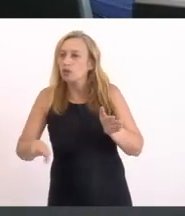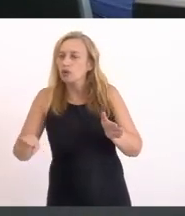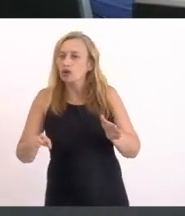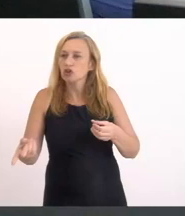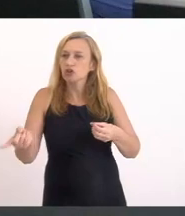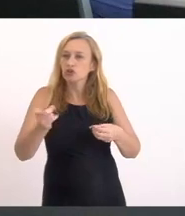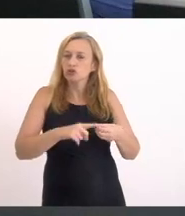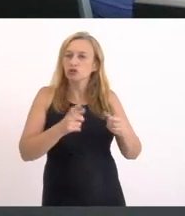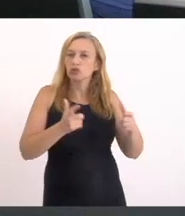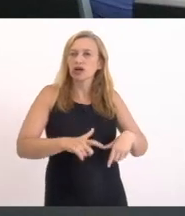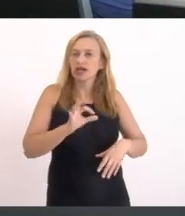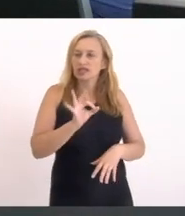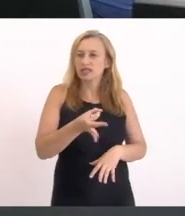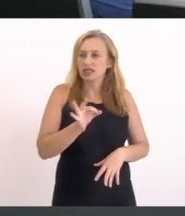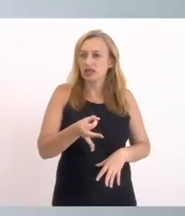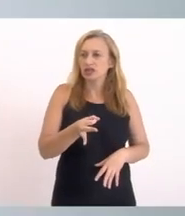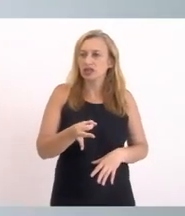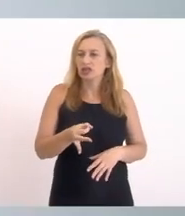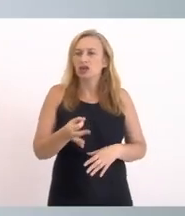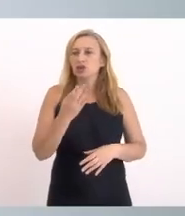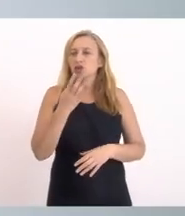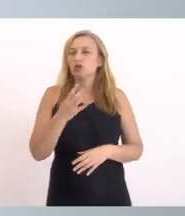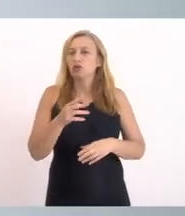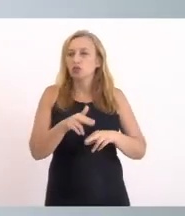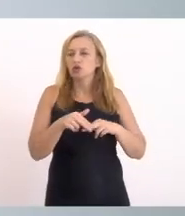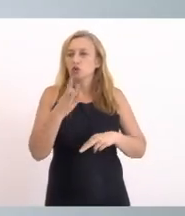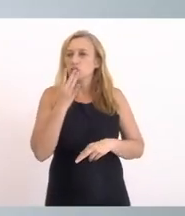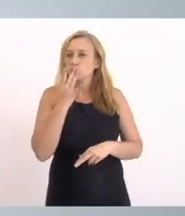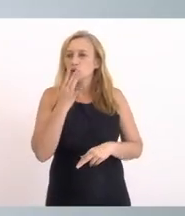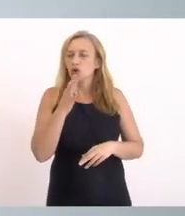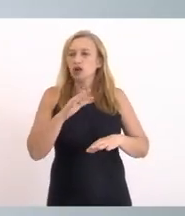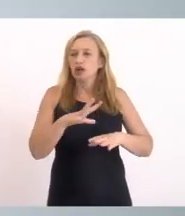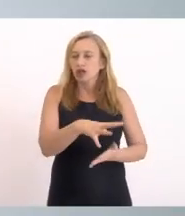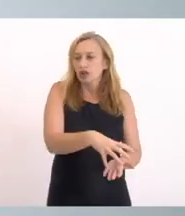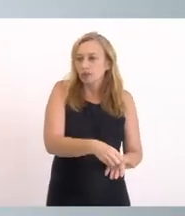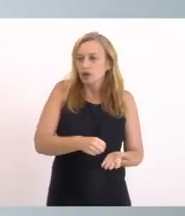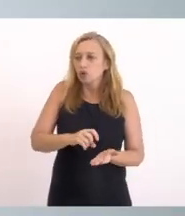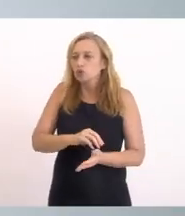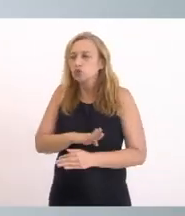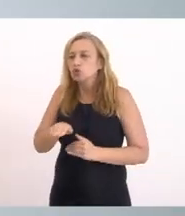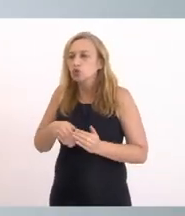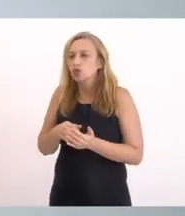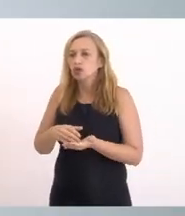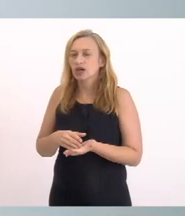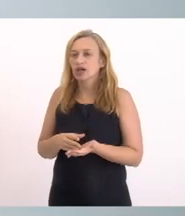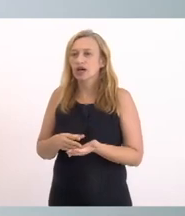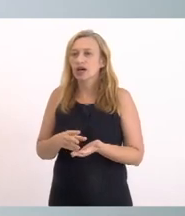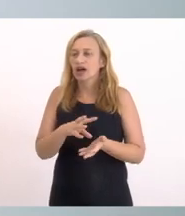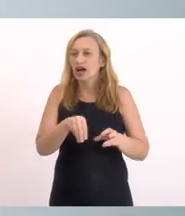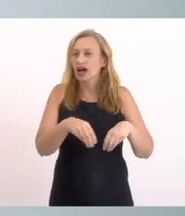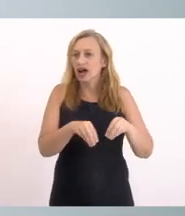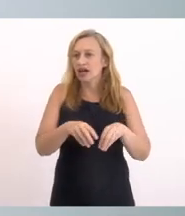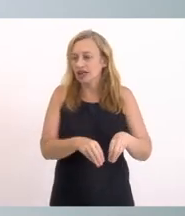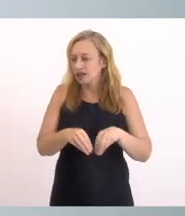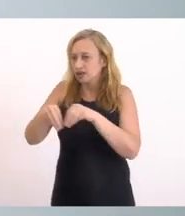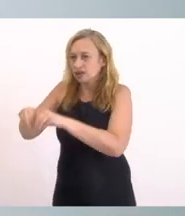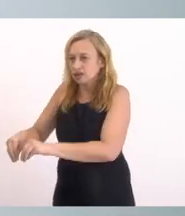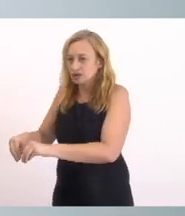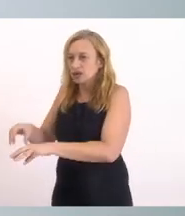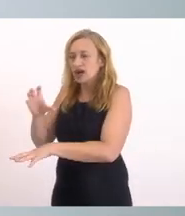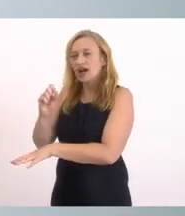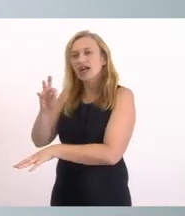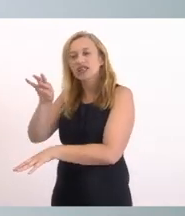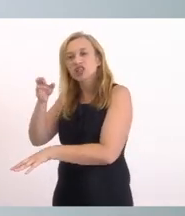seu local Original Devido à coloração Ele recolheu Toda essa areia Que foi depositada Com a coloração E foi direcionada Para o